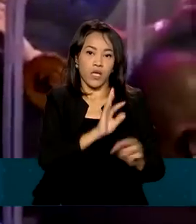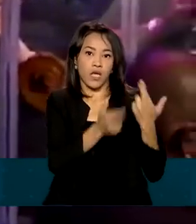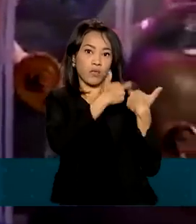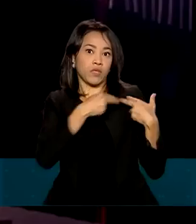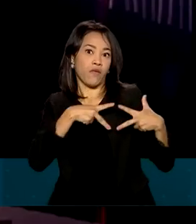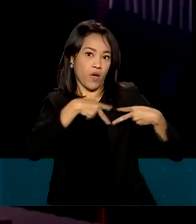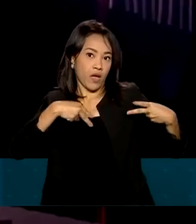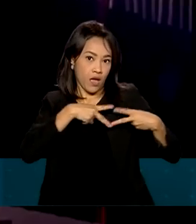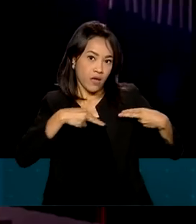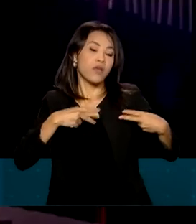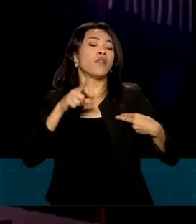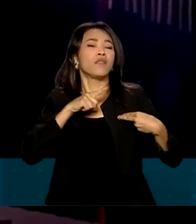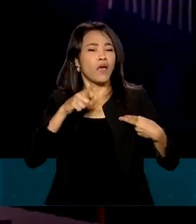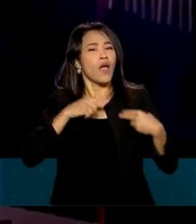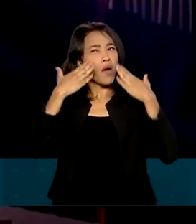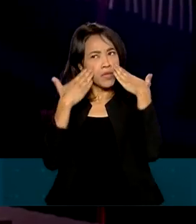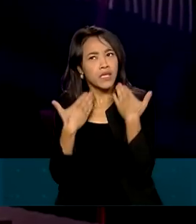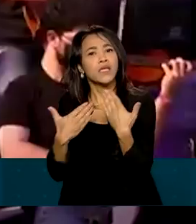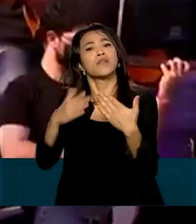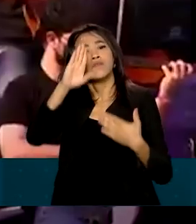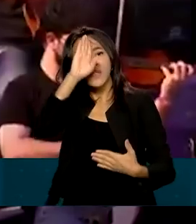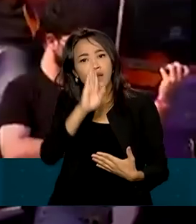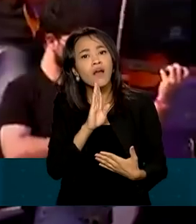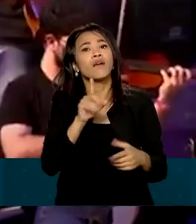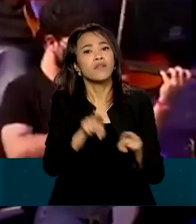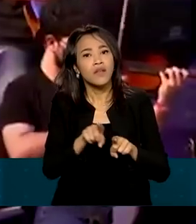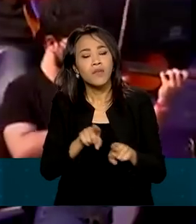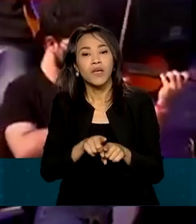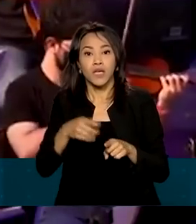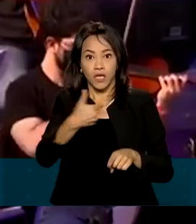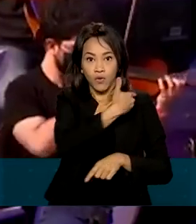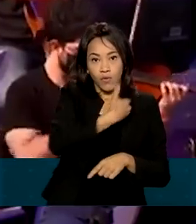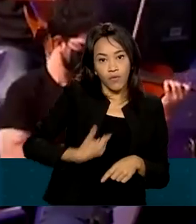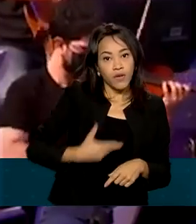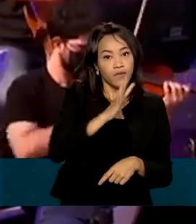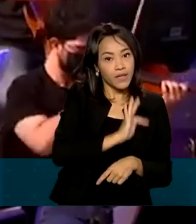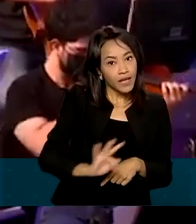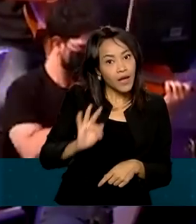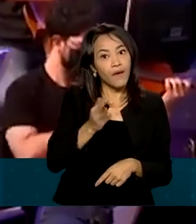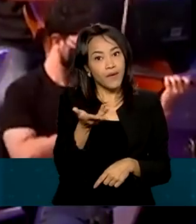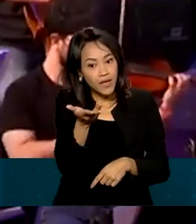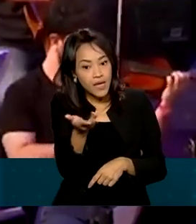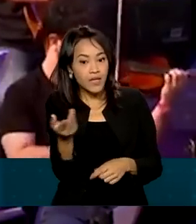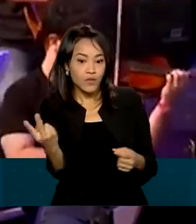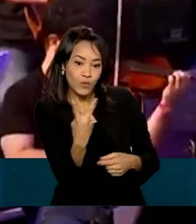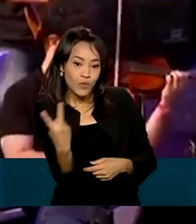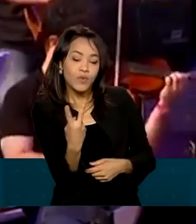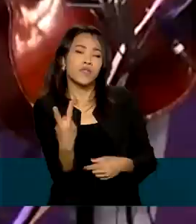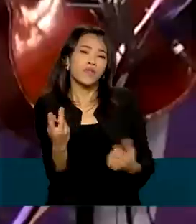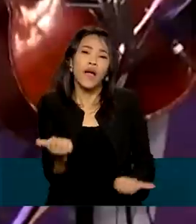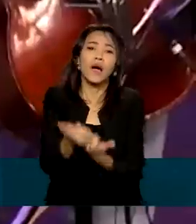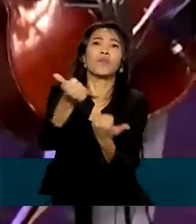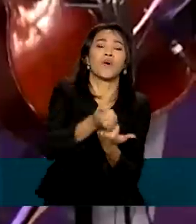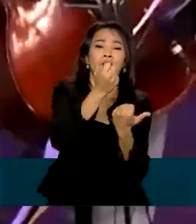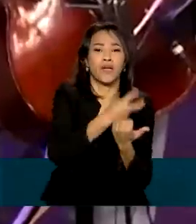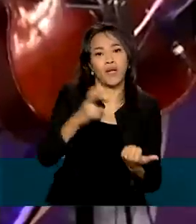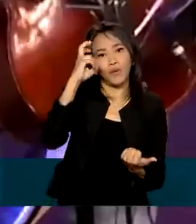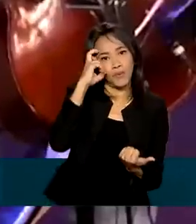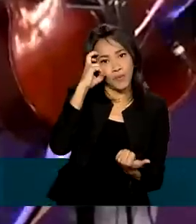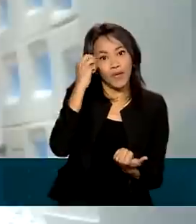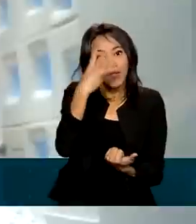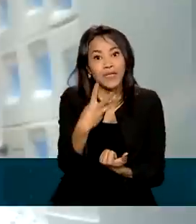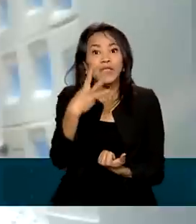também faz diversas apresentações gratuitas e que a estatal e o governo federal vêm apoiando a cultura no país há 35